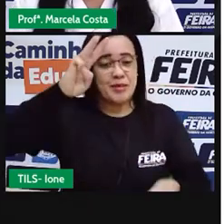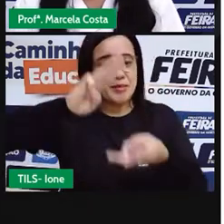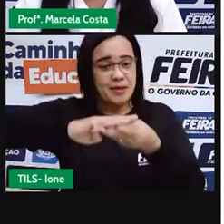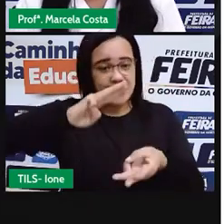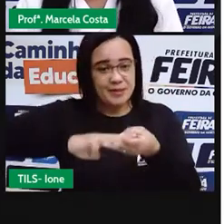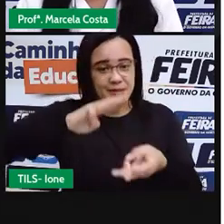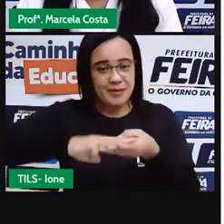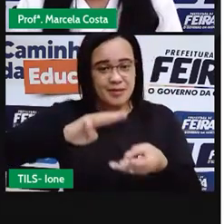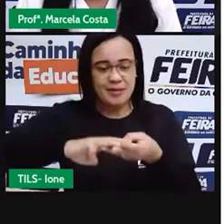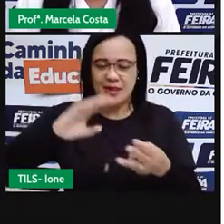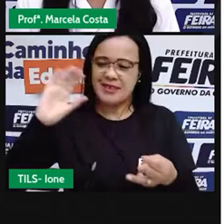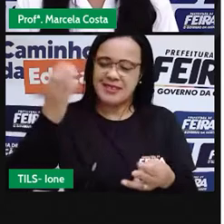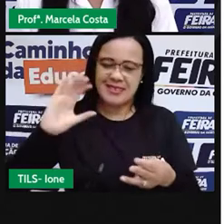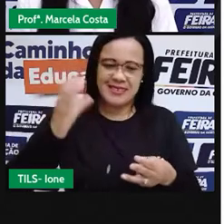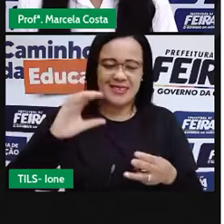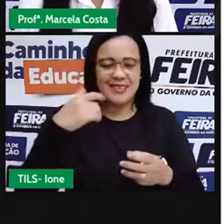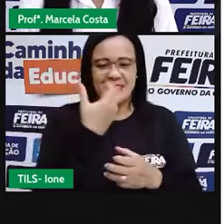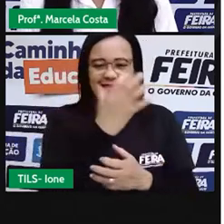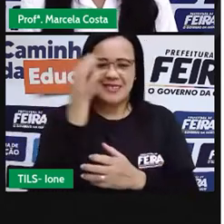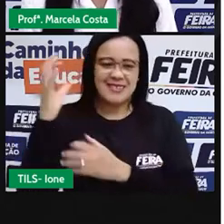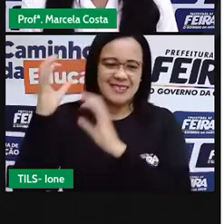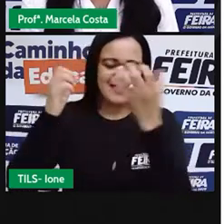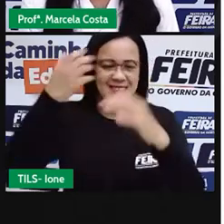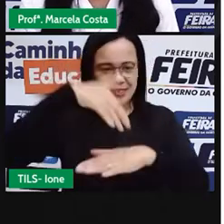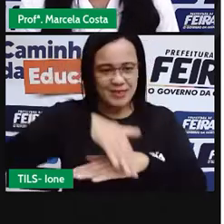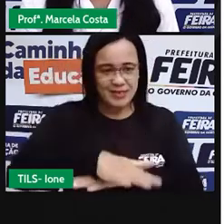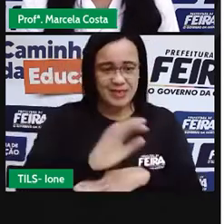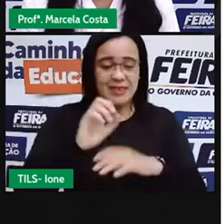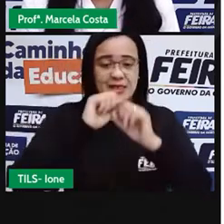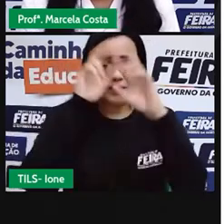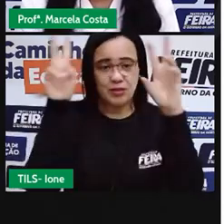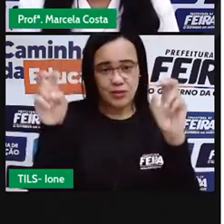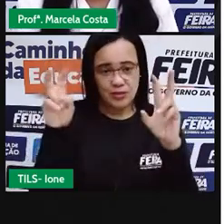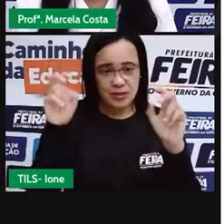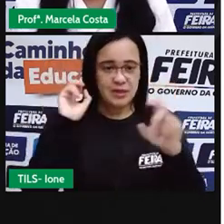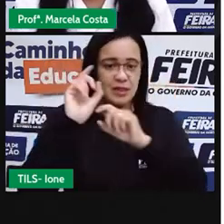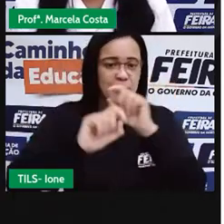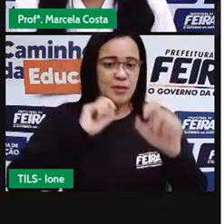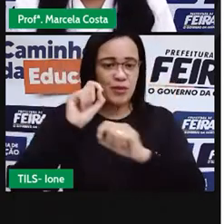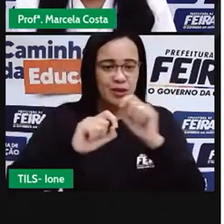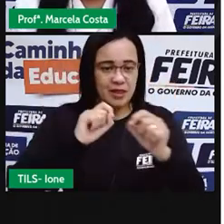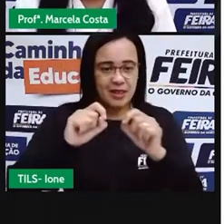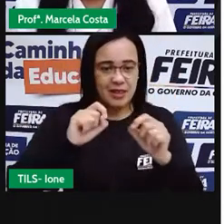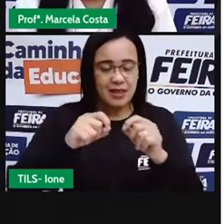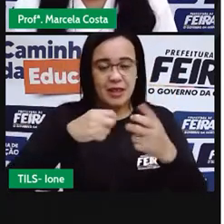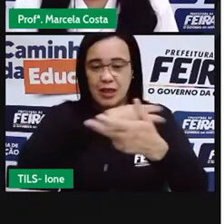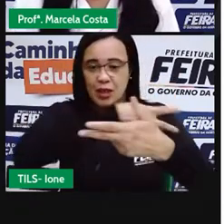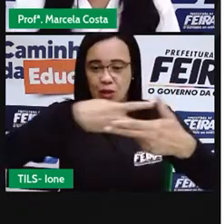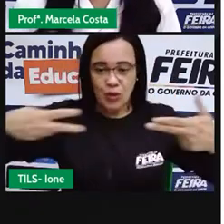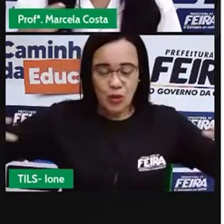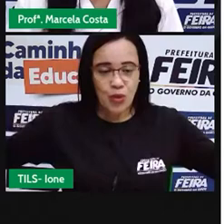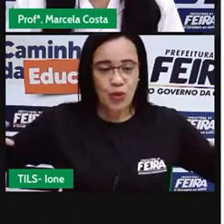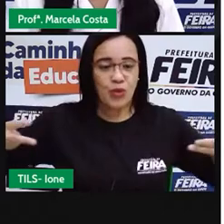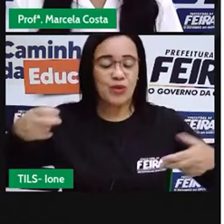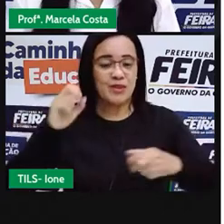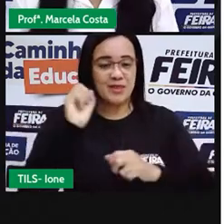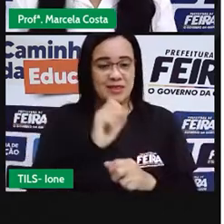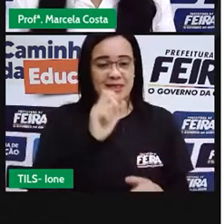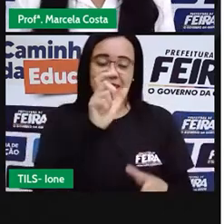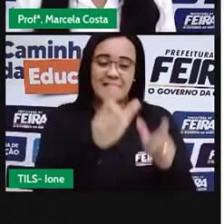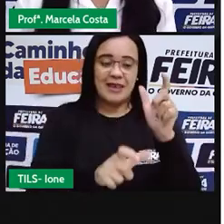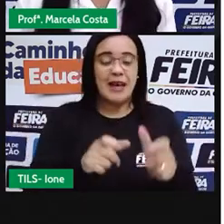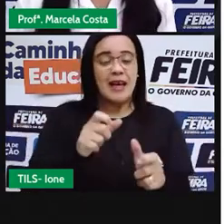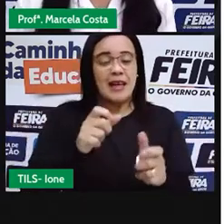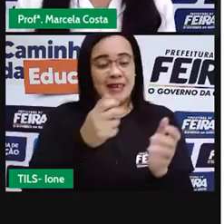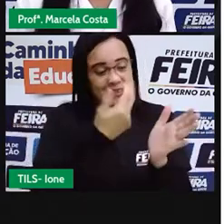Nessa aula de hoje, nós vamos trabalhar com o tema A Forma dos Objetos. Lembre que